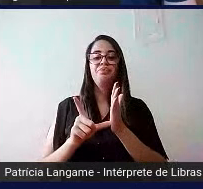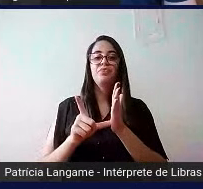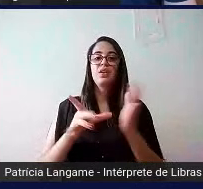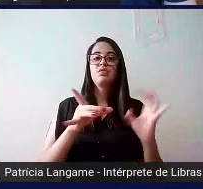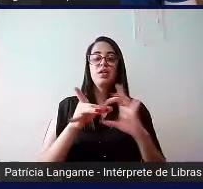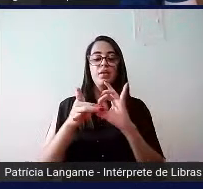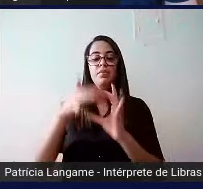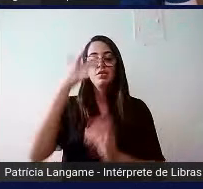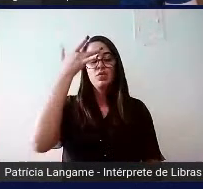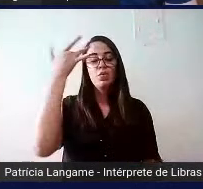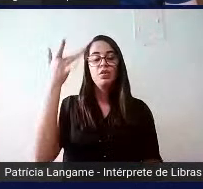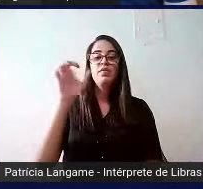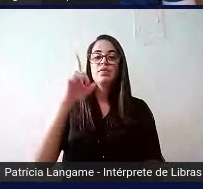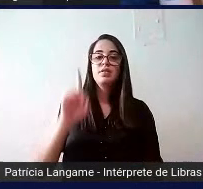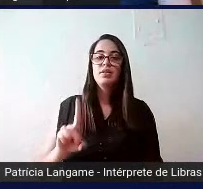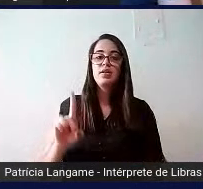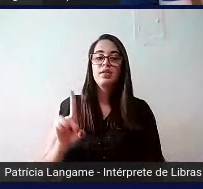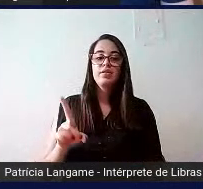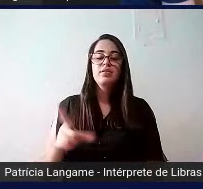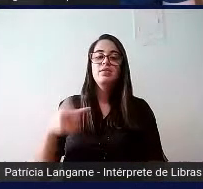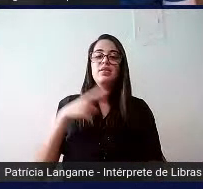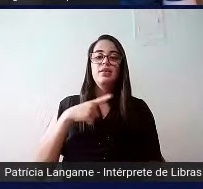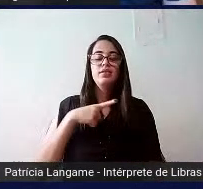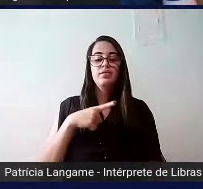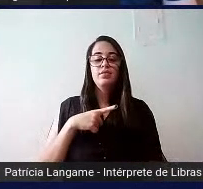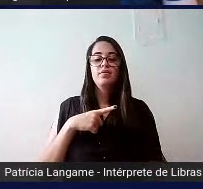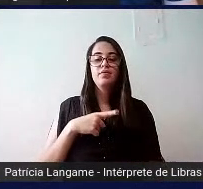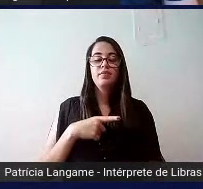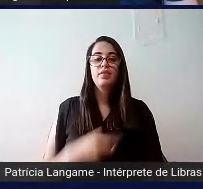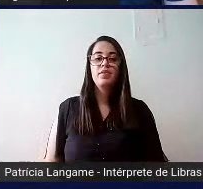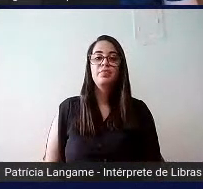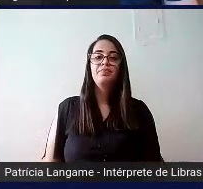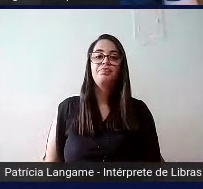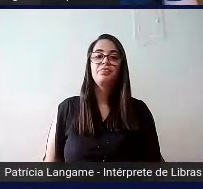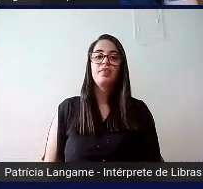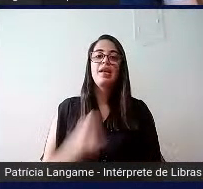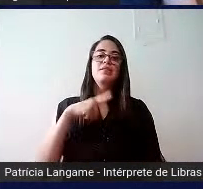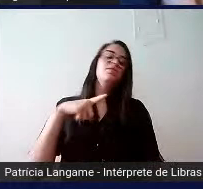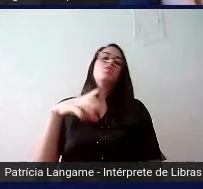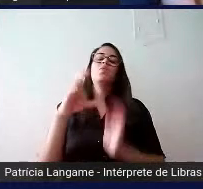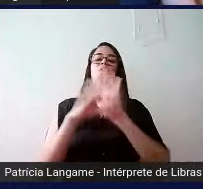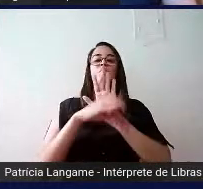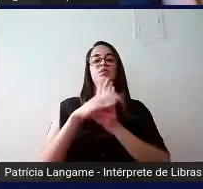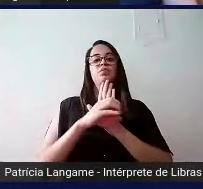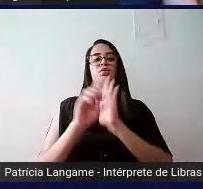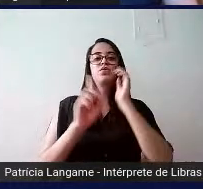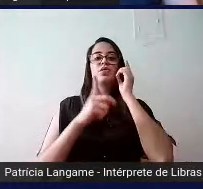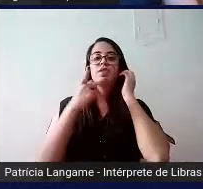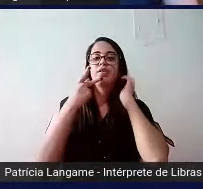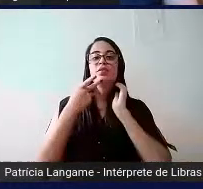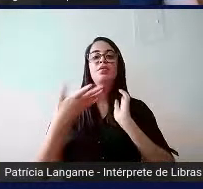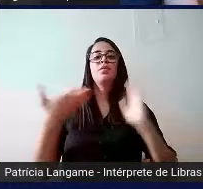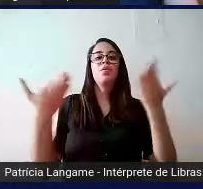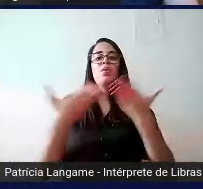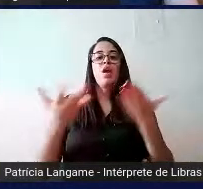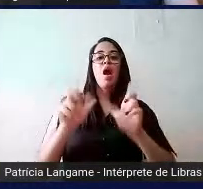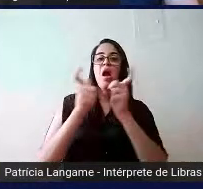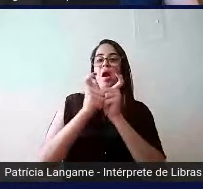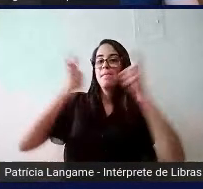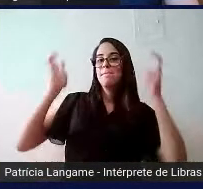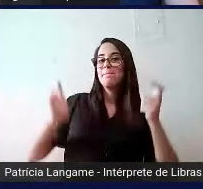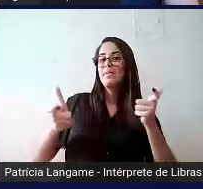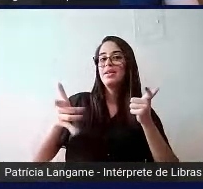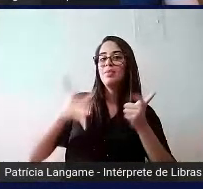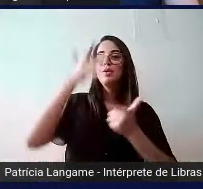deficiência, associava a tecnologia assistiva diretamente a pessoa com deficiência, essa definição não, que a gente está trazendo agora. Ela amplia para pessoas